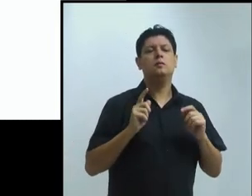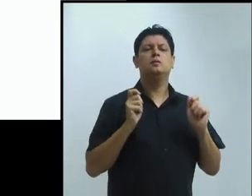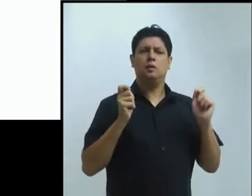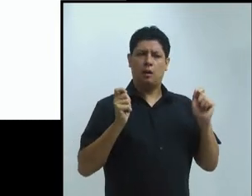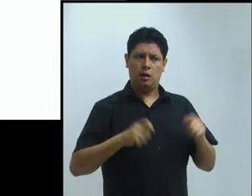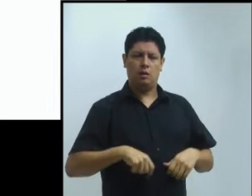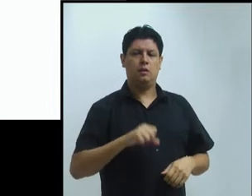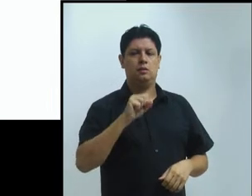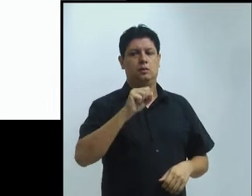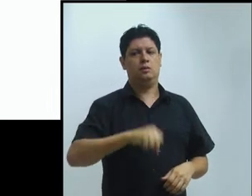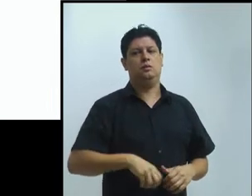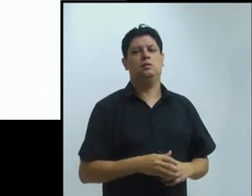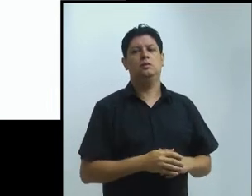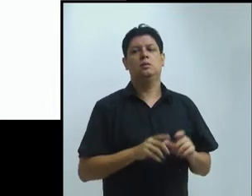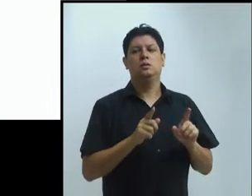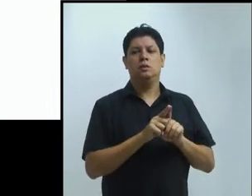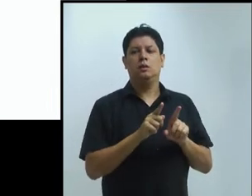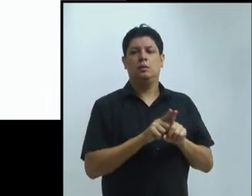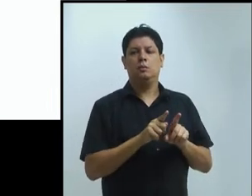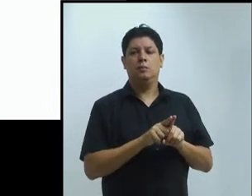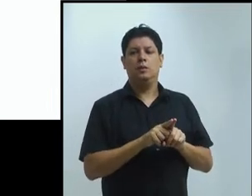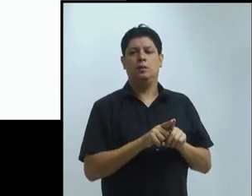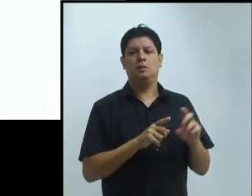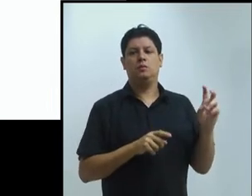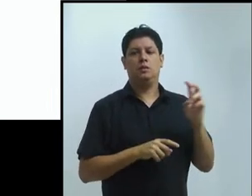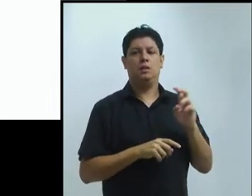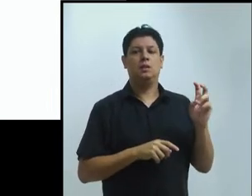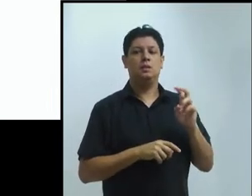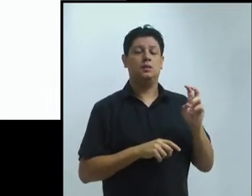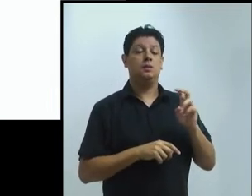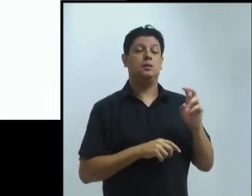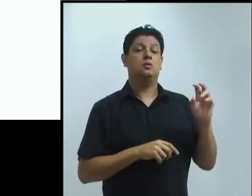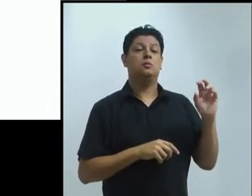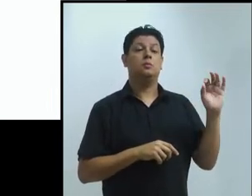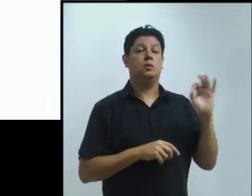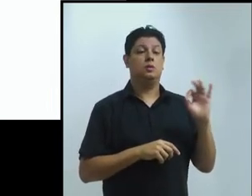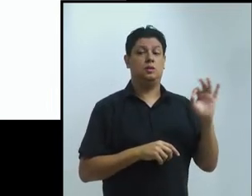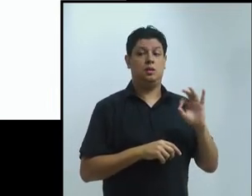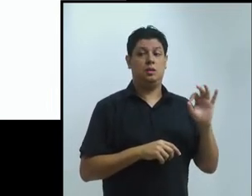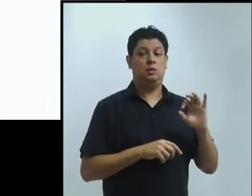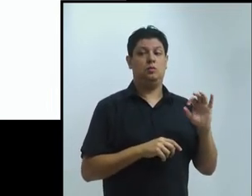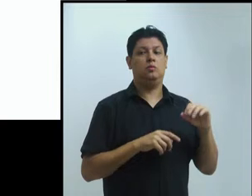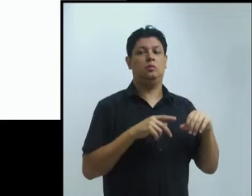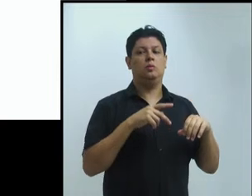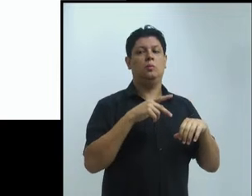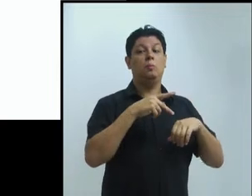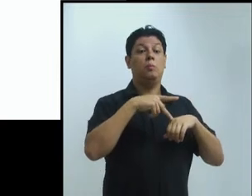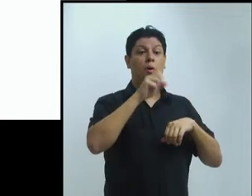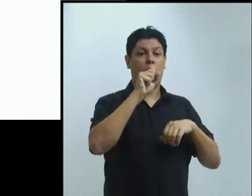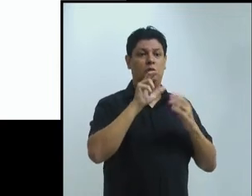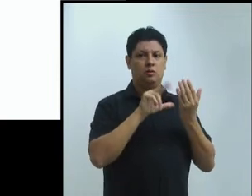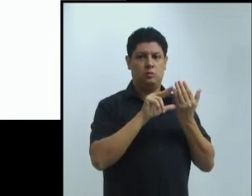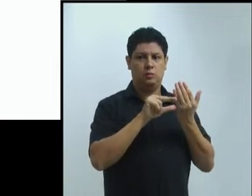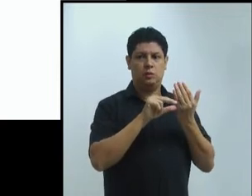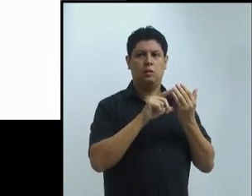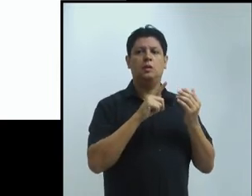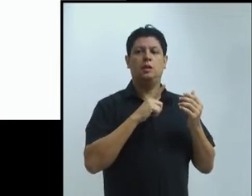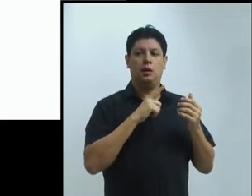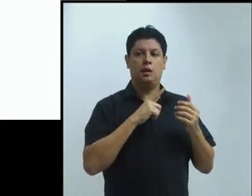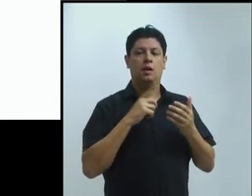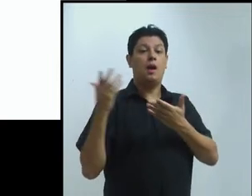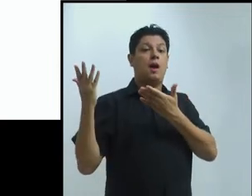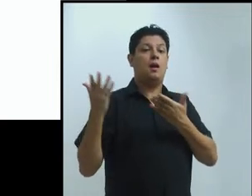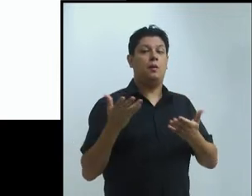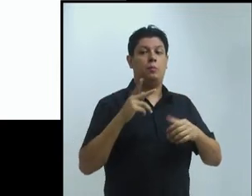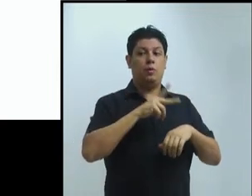-graduação recebem professores do exterior, o que é também muito bom. Quais são as maiores dificuldades